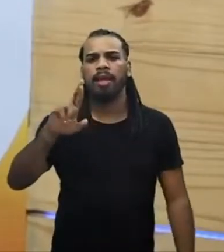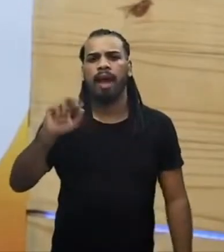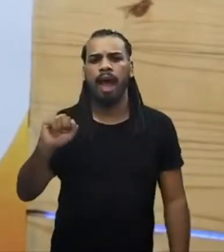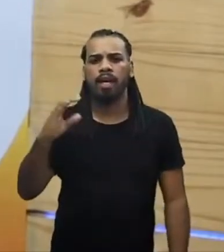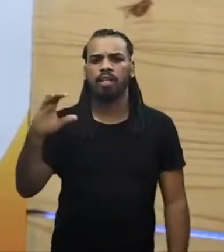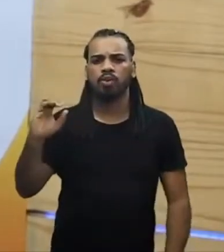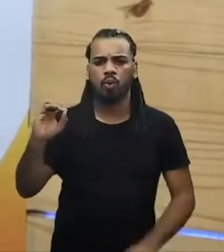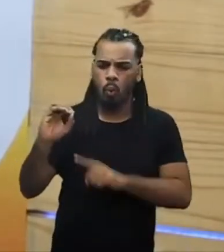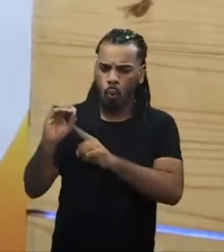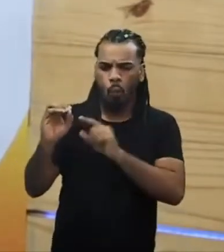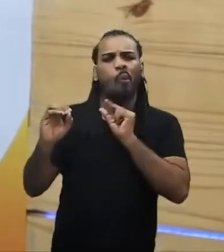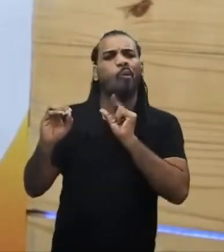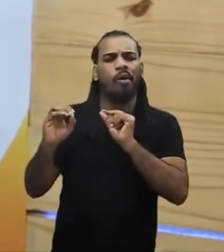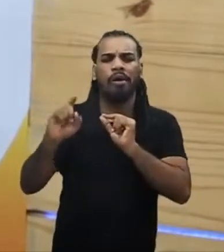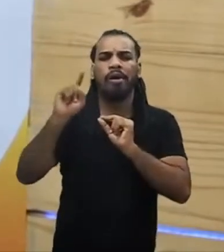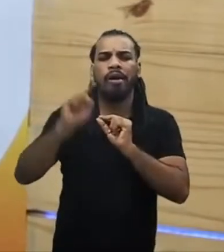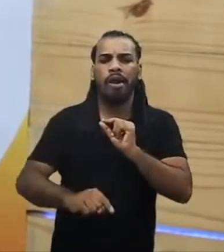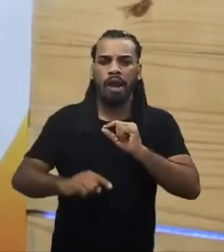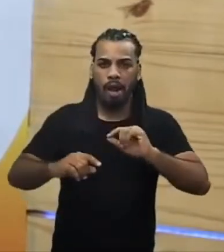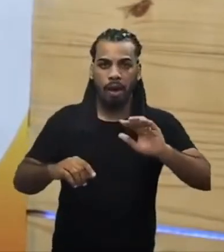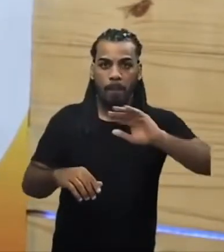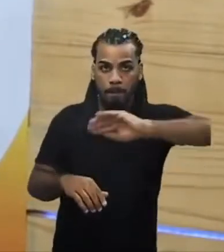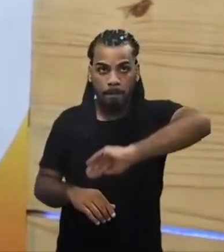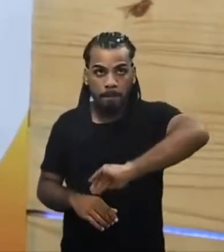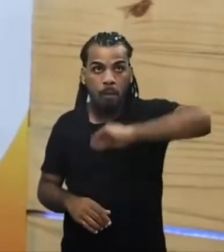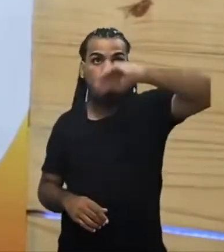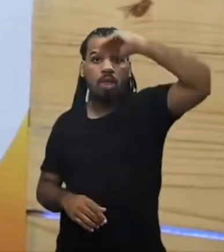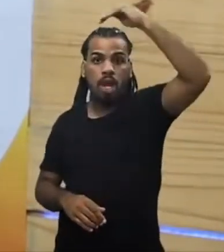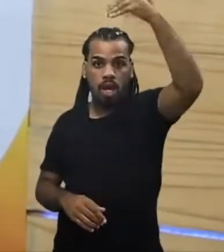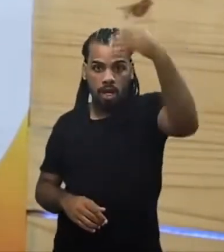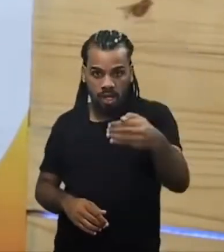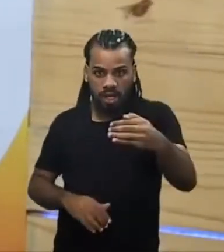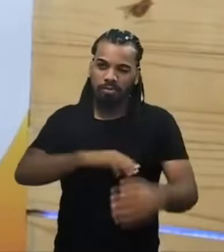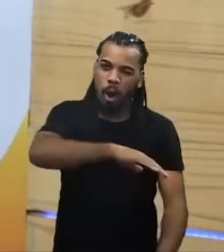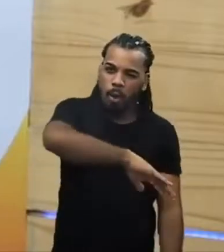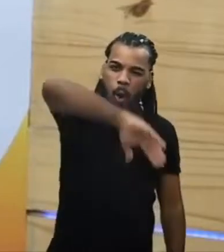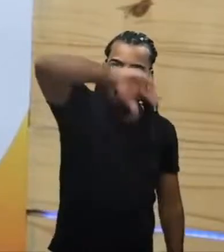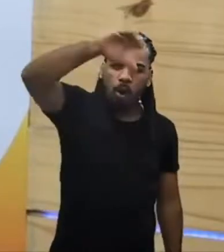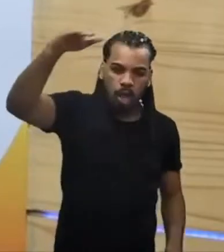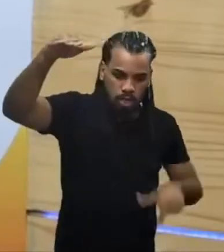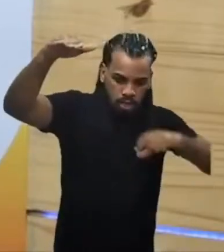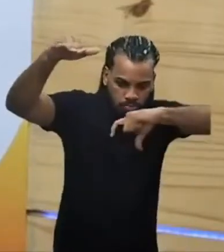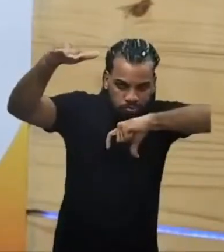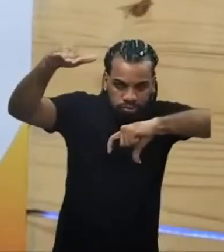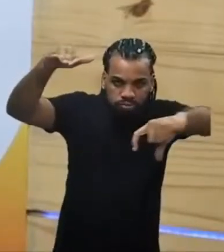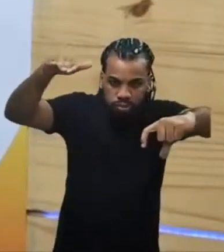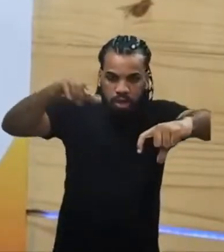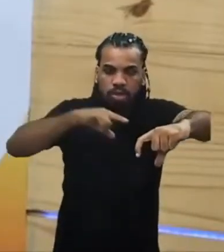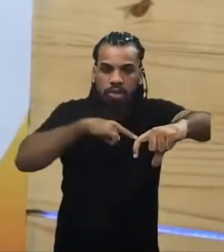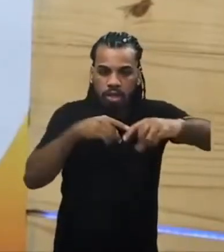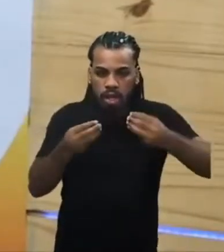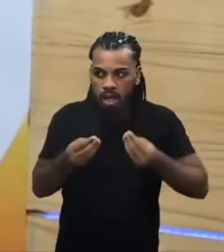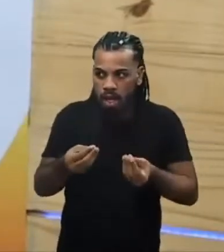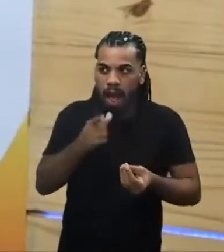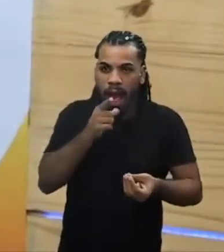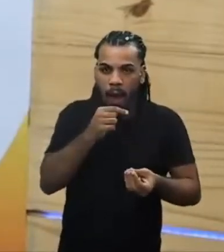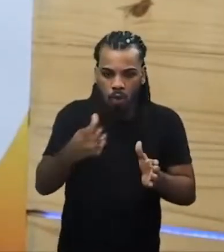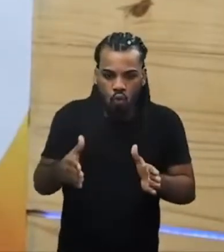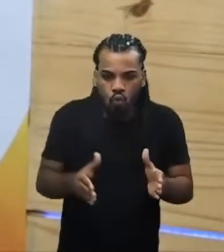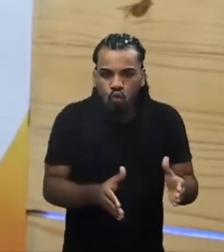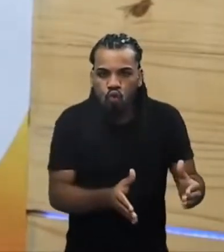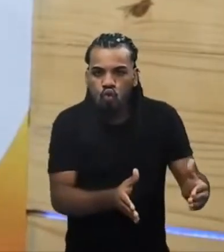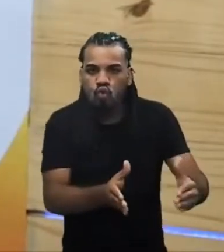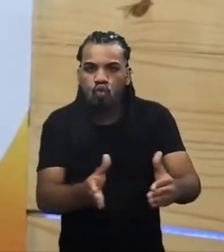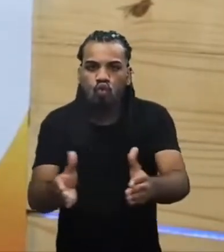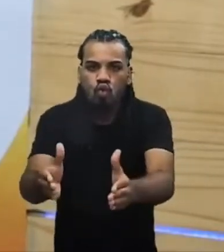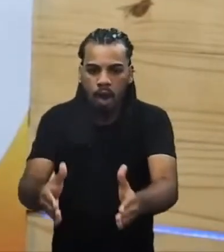recortes de encostas de montanhas onde se levavam canais de irrigação e